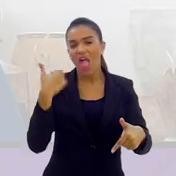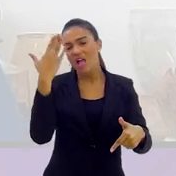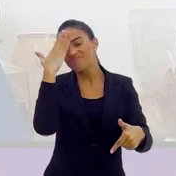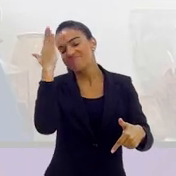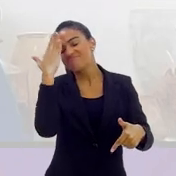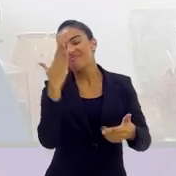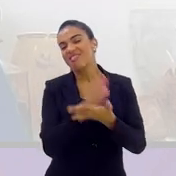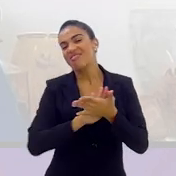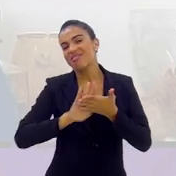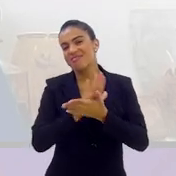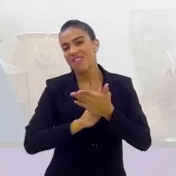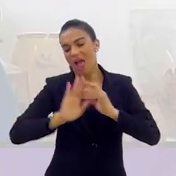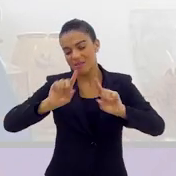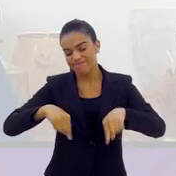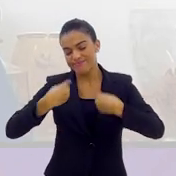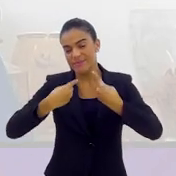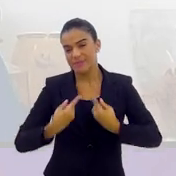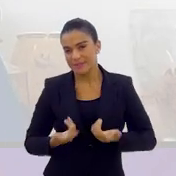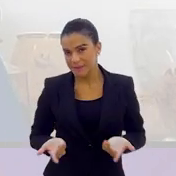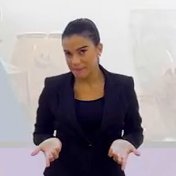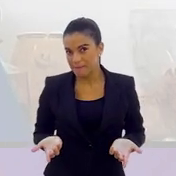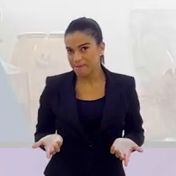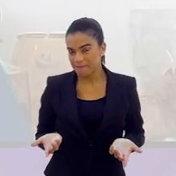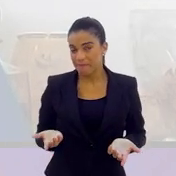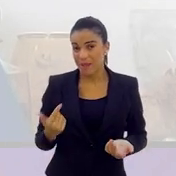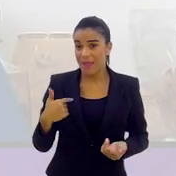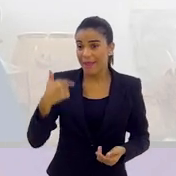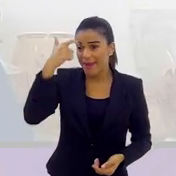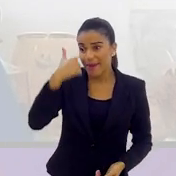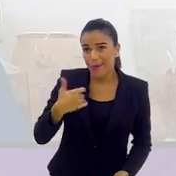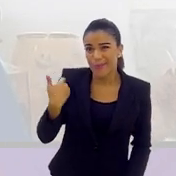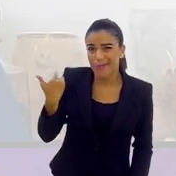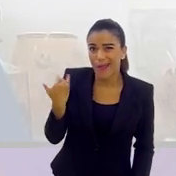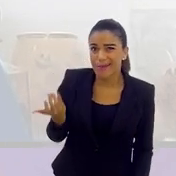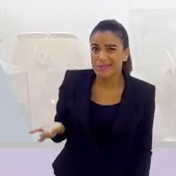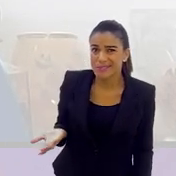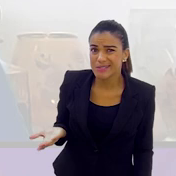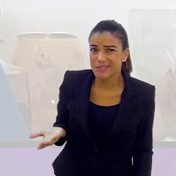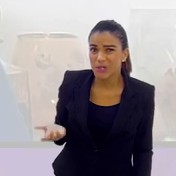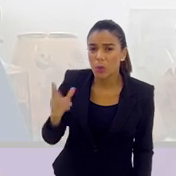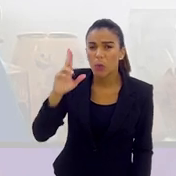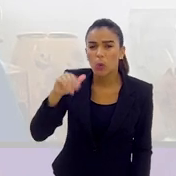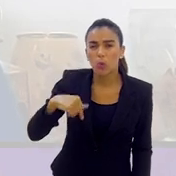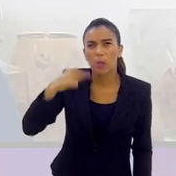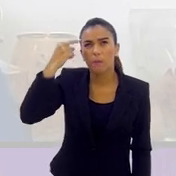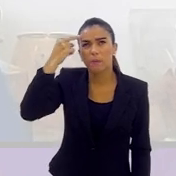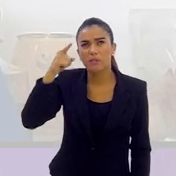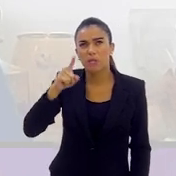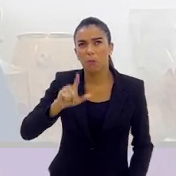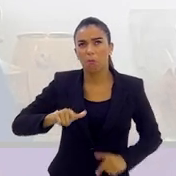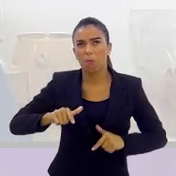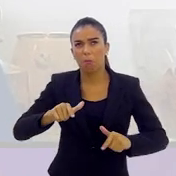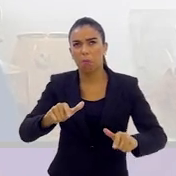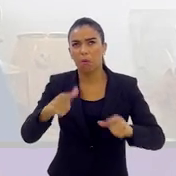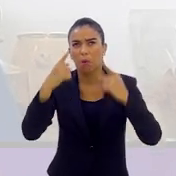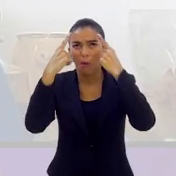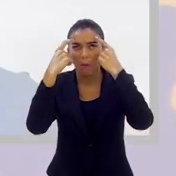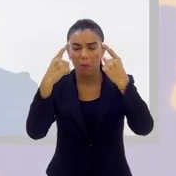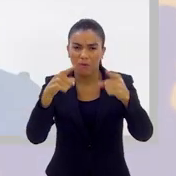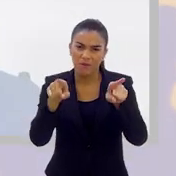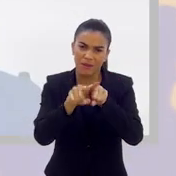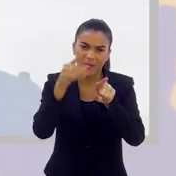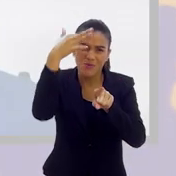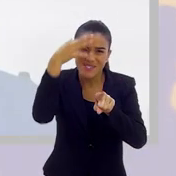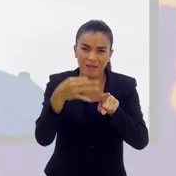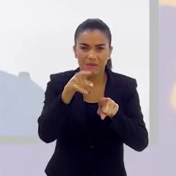Infelizmente, isso aí tem que acontecer. Porque eu, com essa idade, eu nunca pensei numa coisa dessa. Tenho certeza que